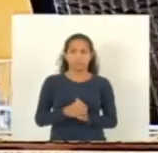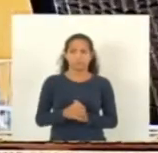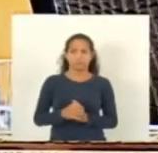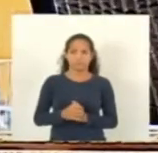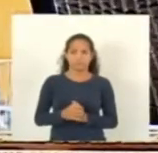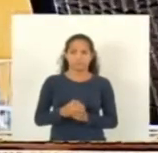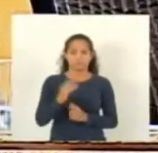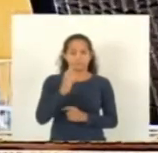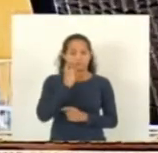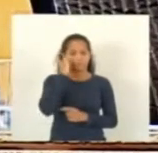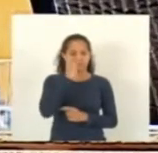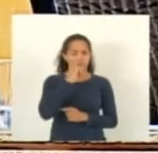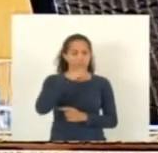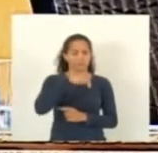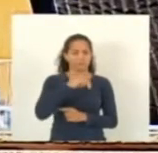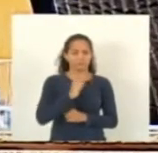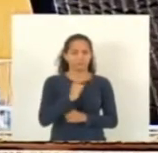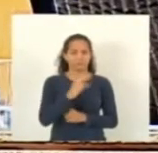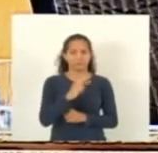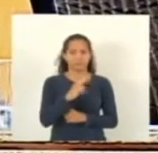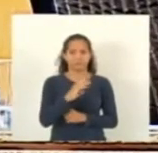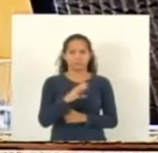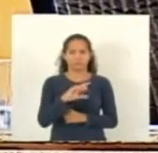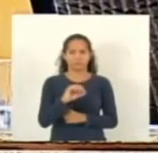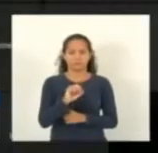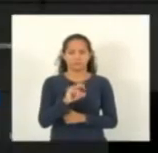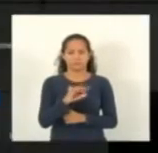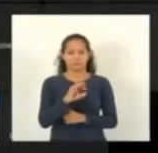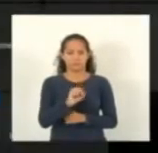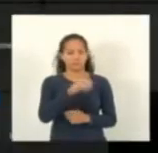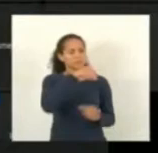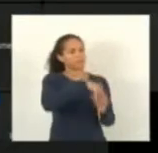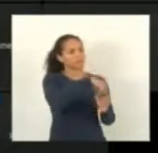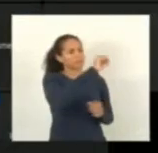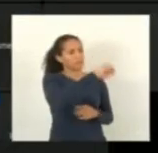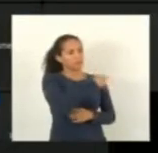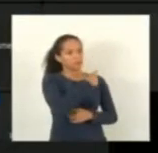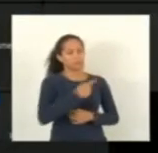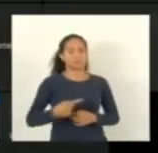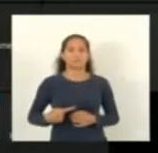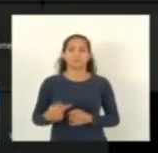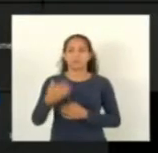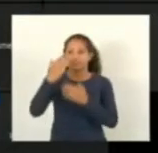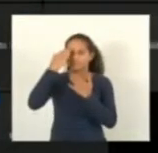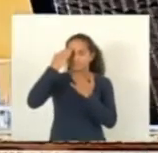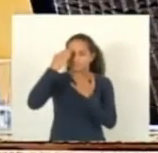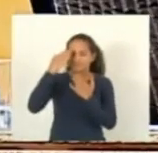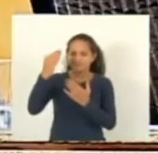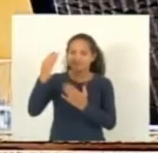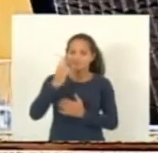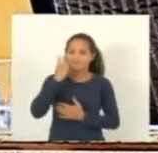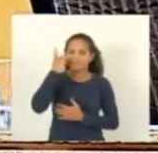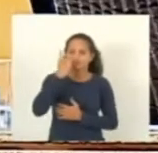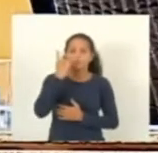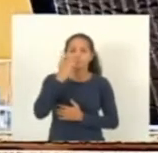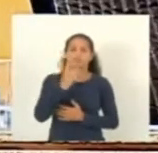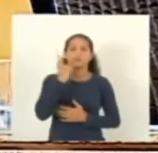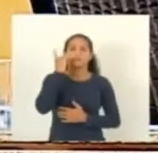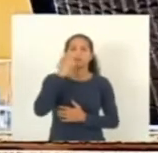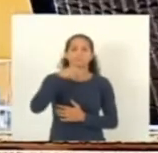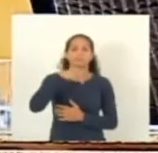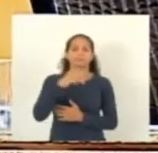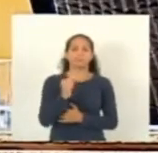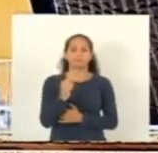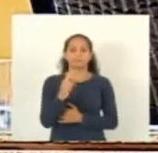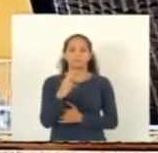deputado Marcelo Santos Marcelo Santos vota sim presidente obrigado deputado deputado Marcos Garcia